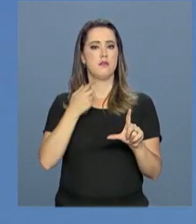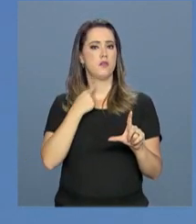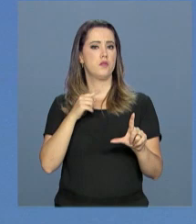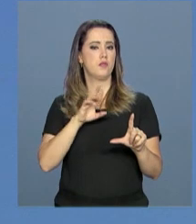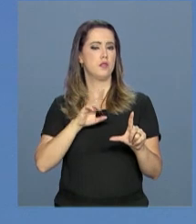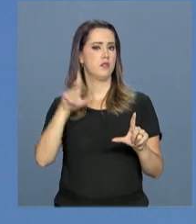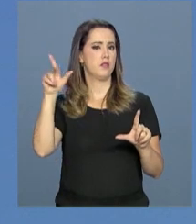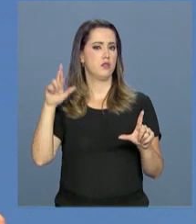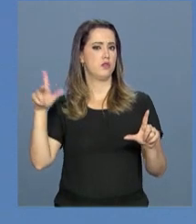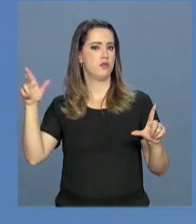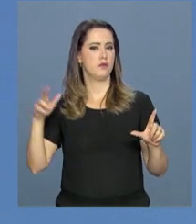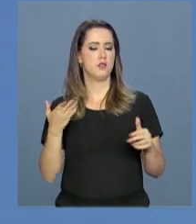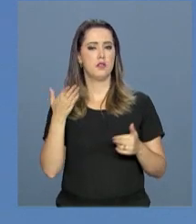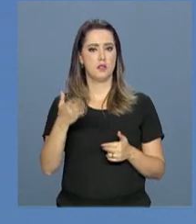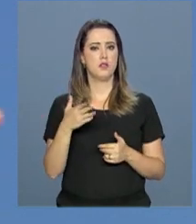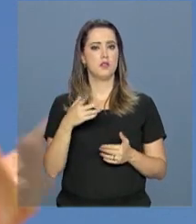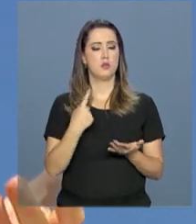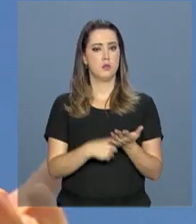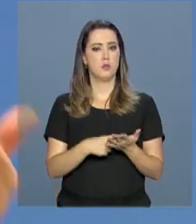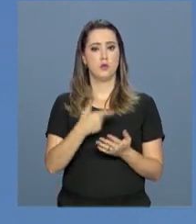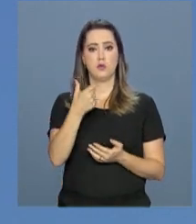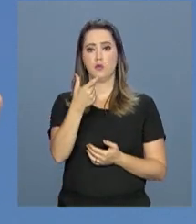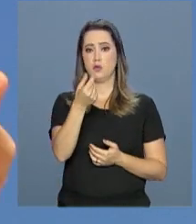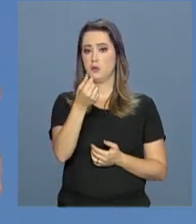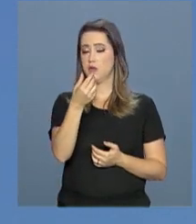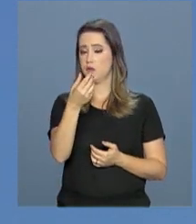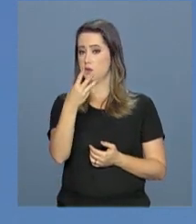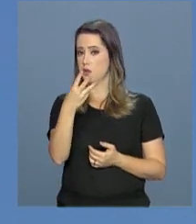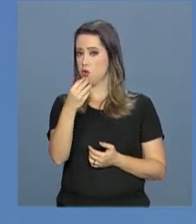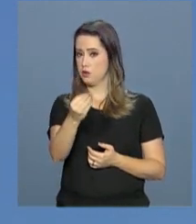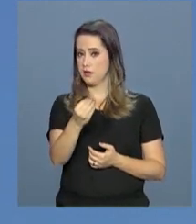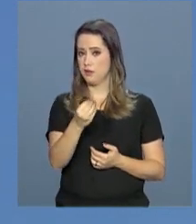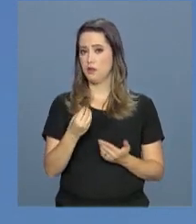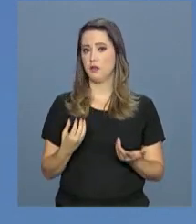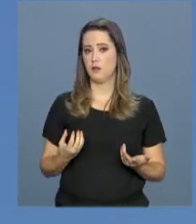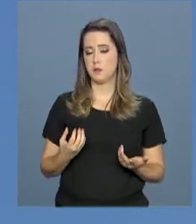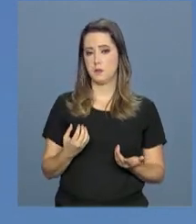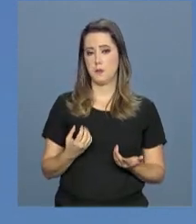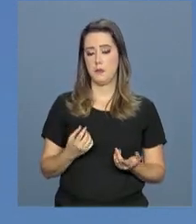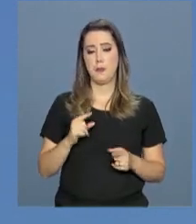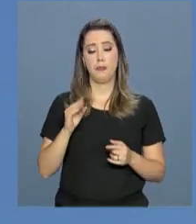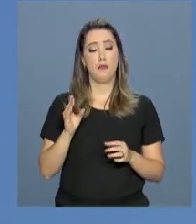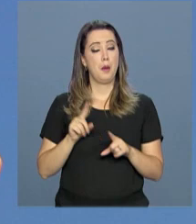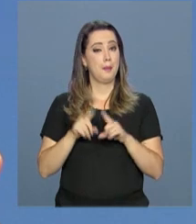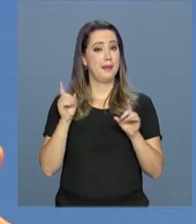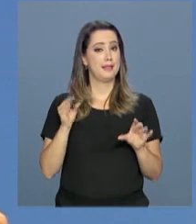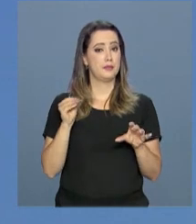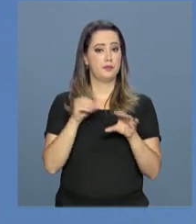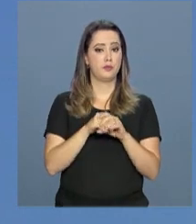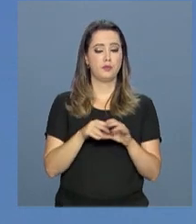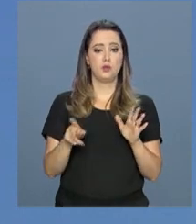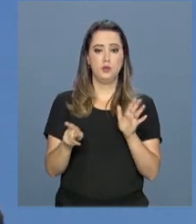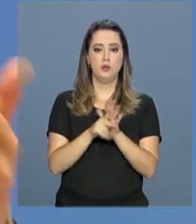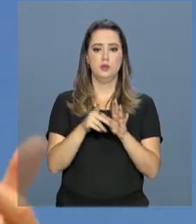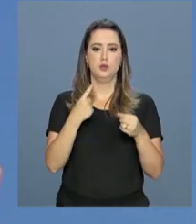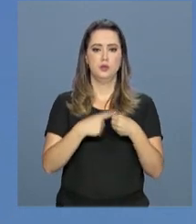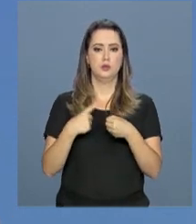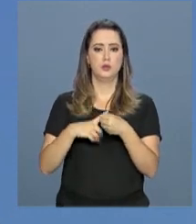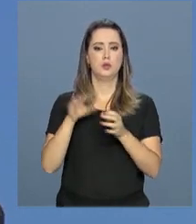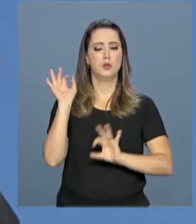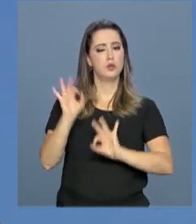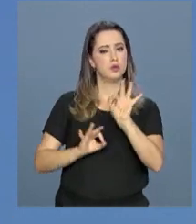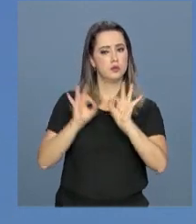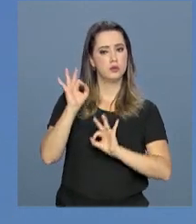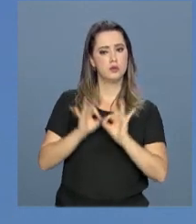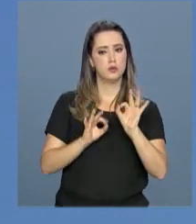diferentes para a Agenda 2030. Mas, dentro dessa diversidade, nós conseguimos organizar